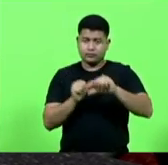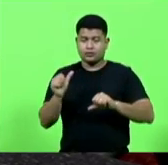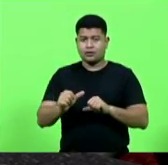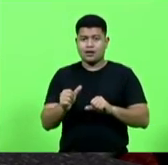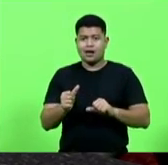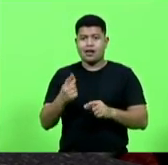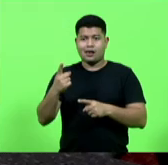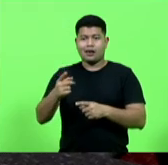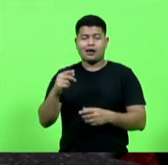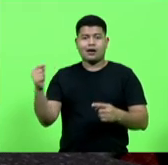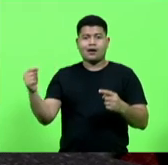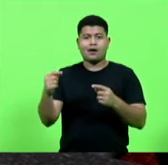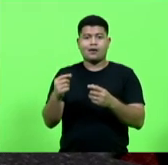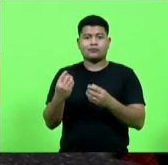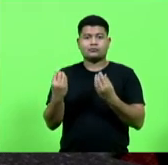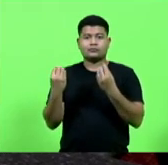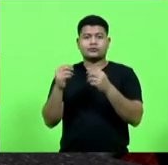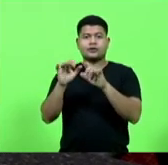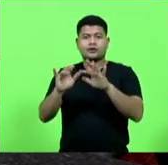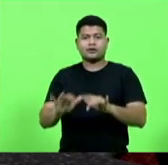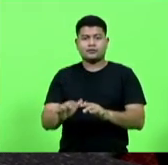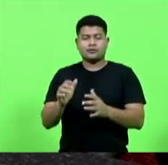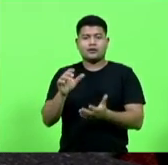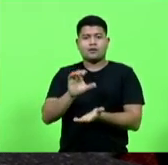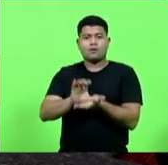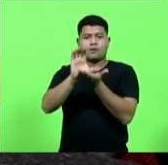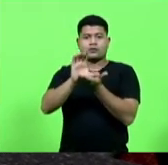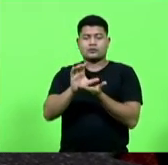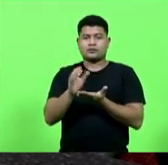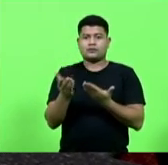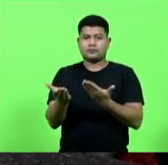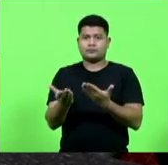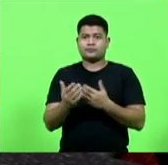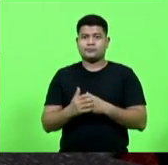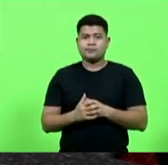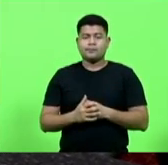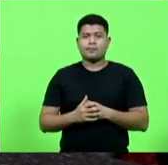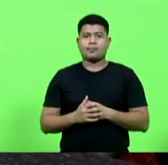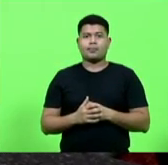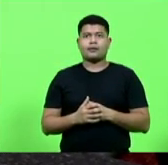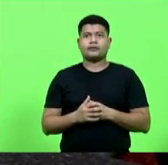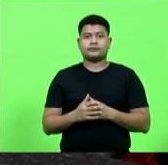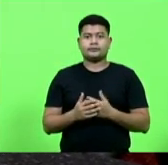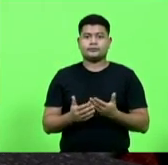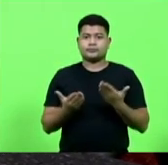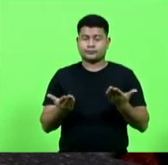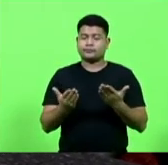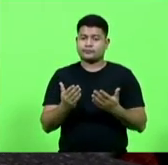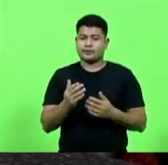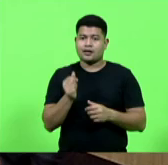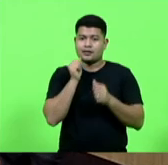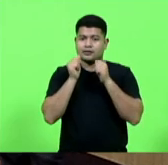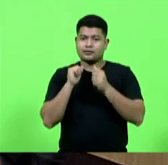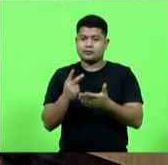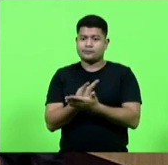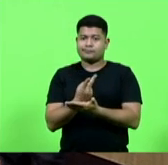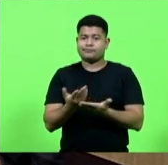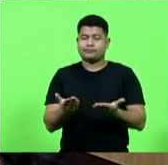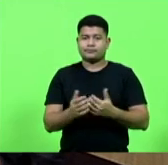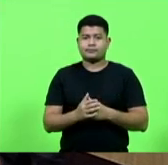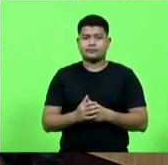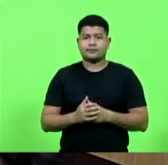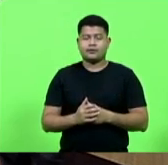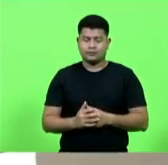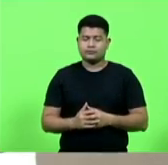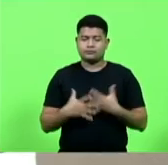correção. Então, o requerimento está certo, apenas a emenda aí da assessoria que houve esse erro. Obrigado, senhor presidente. Deferido o vosso requerimento,